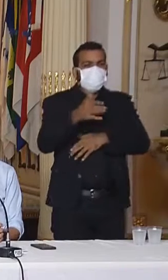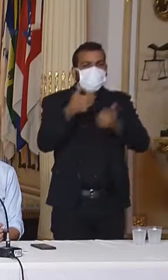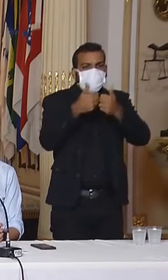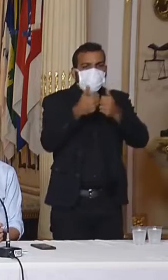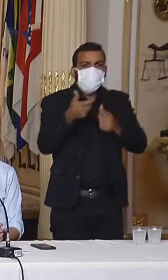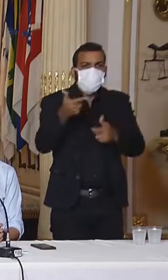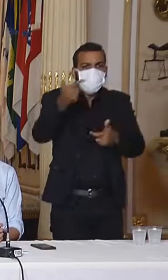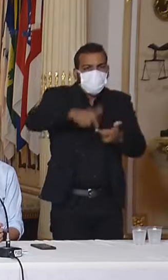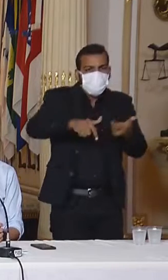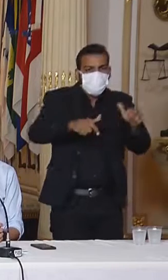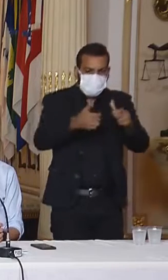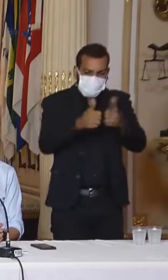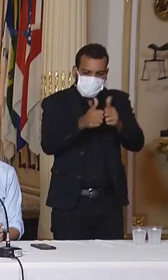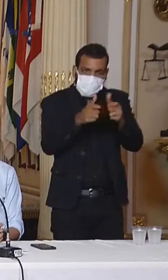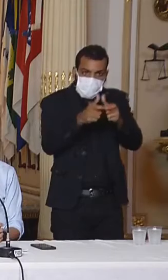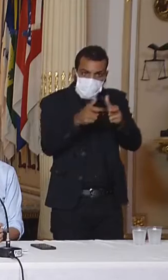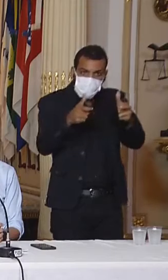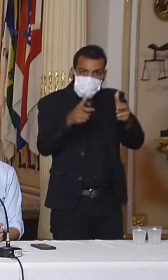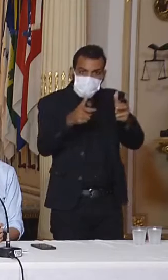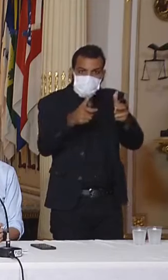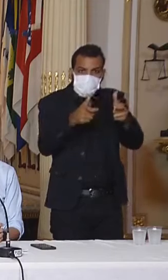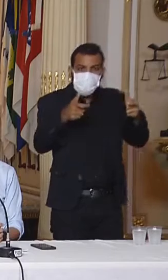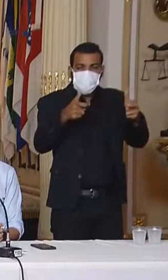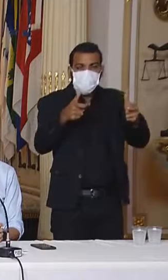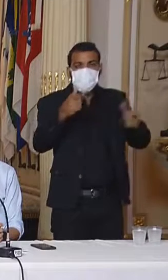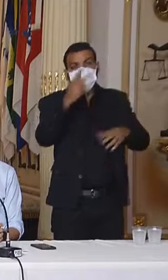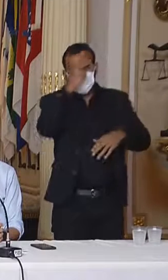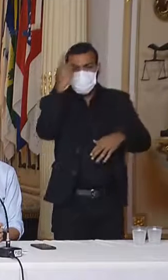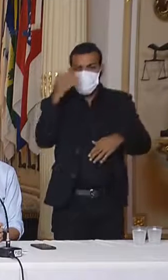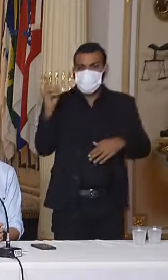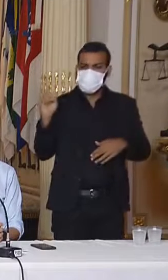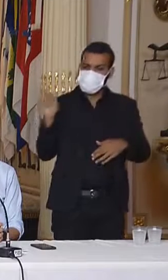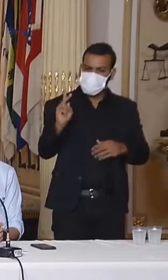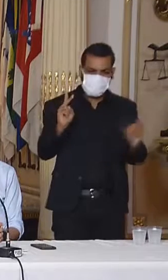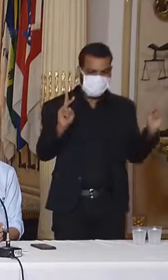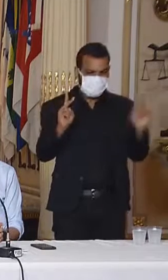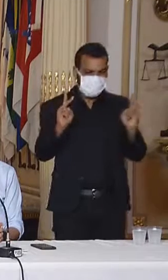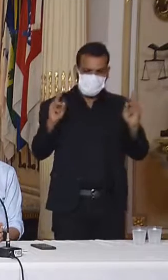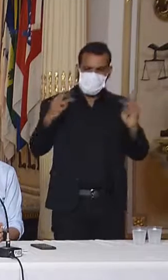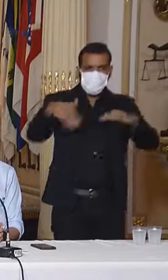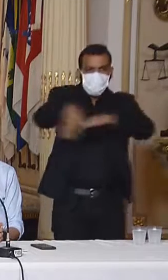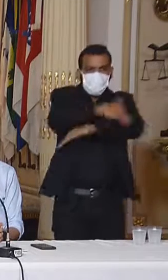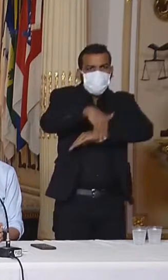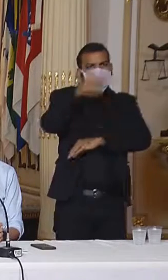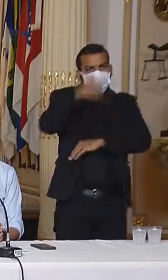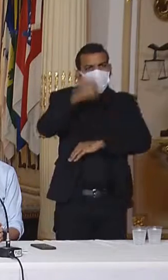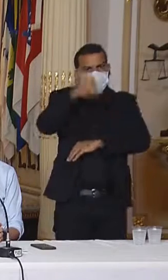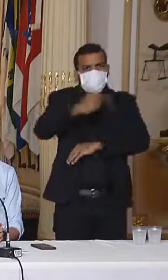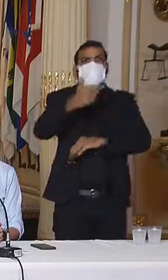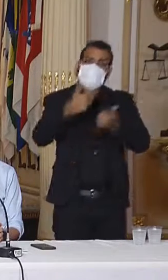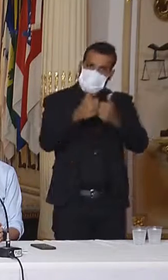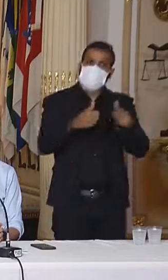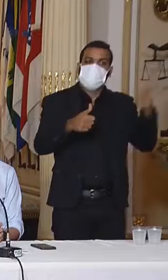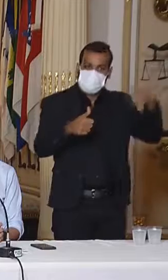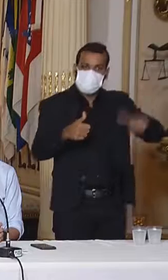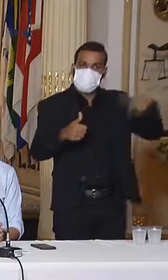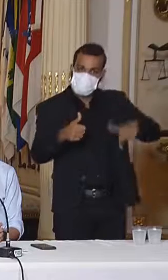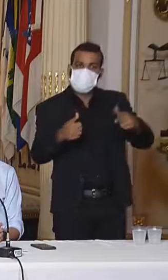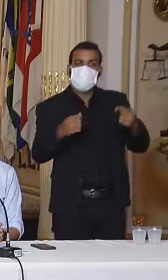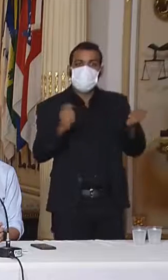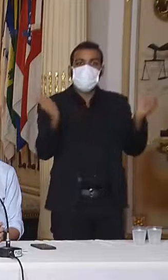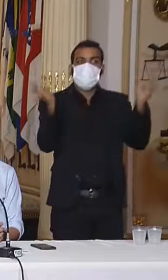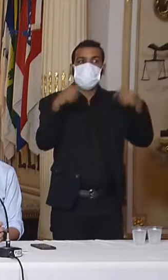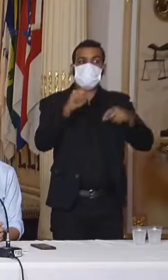à medida que vai ampliando a quantidade de pessoas que vão andando, também colocando mais ônibus juntamente com as empresas para que isso seja